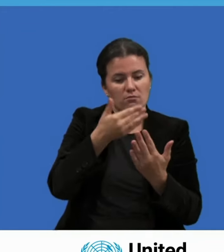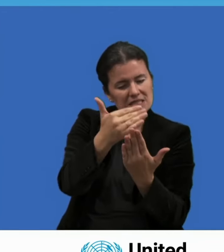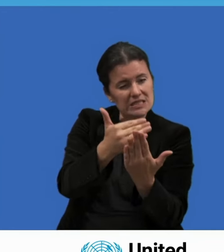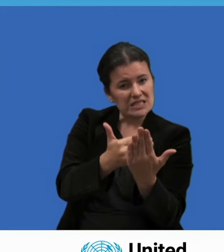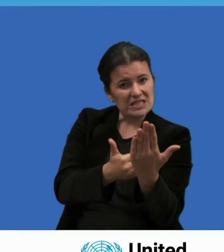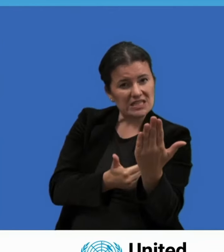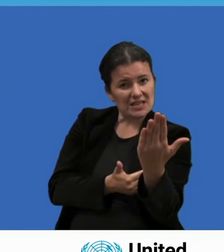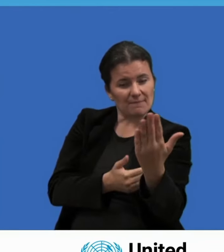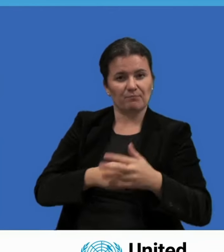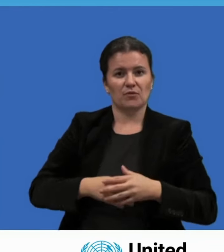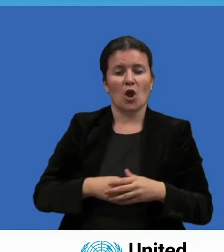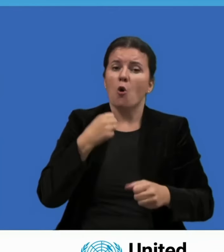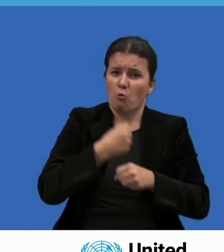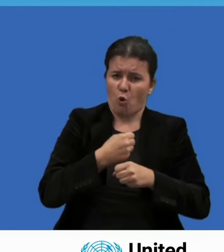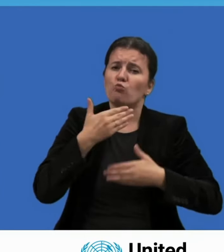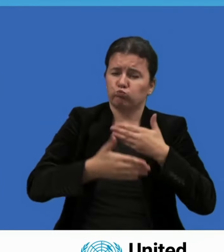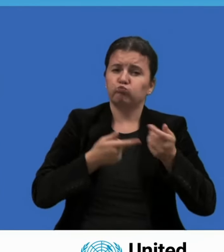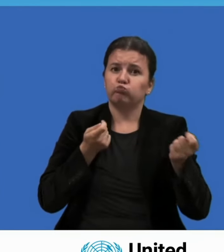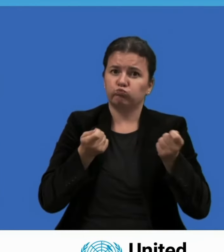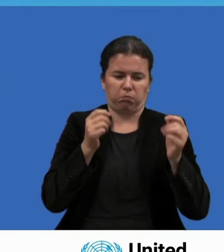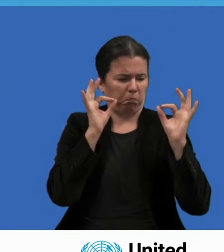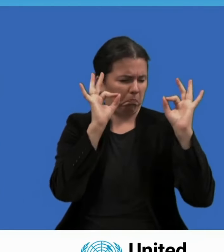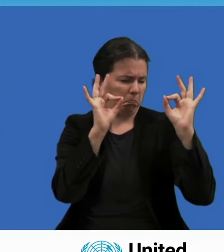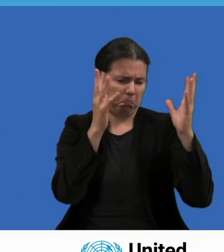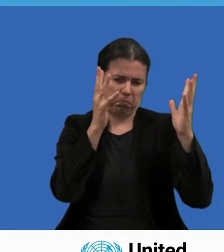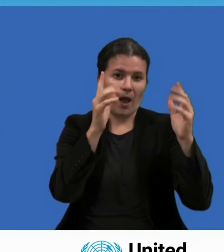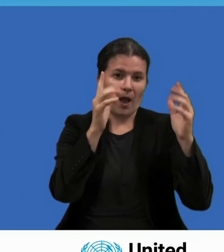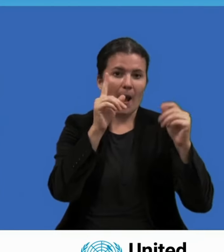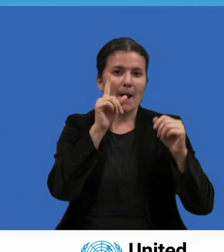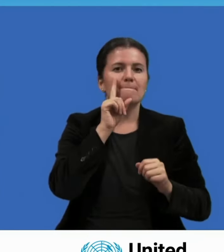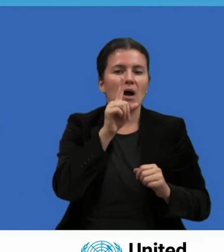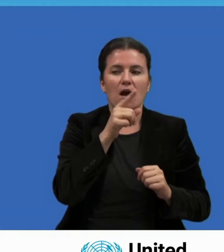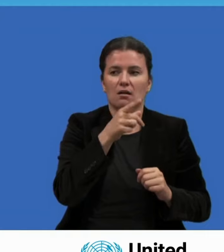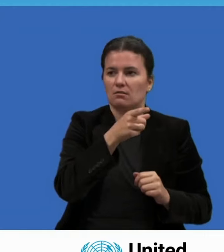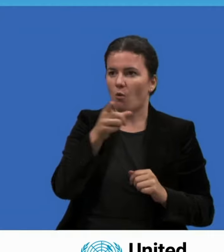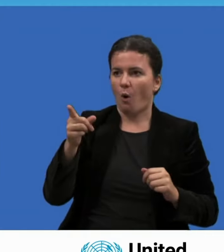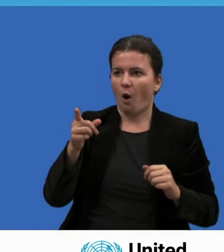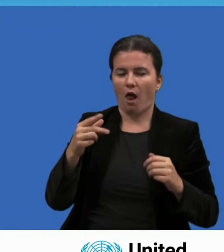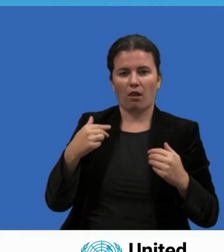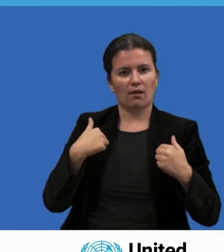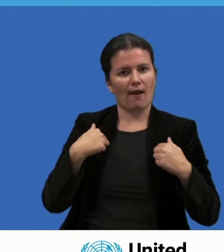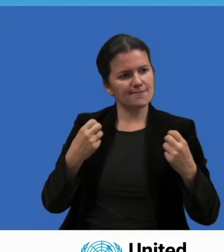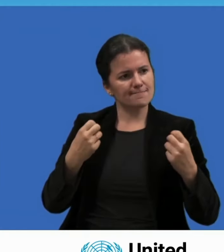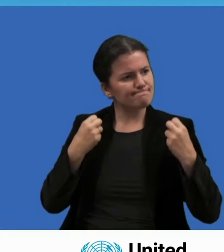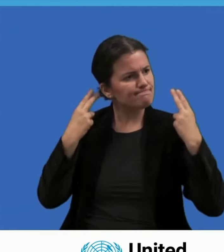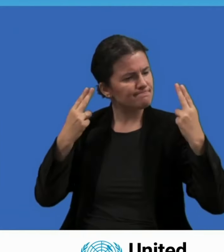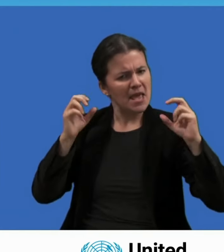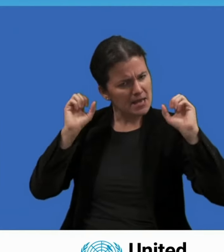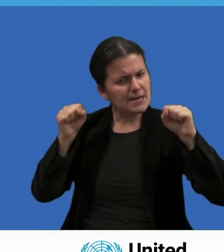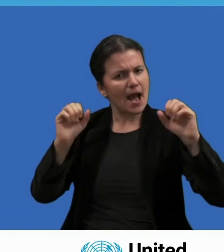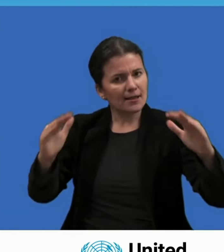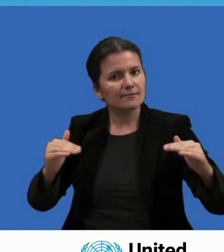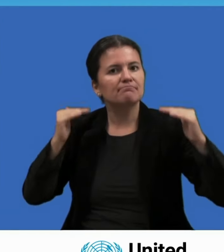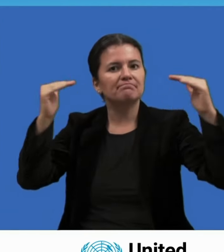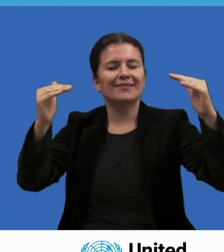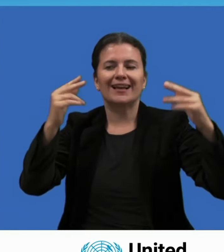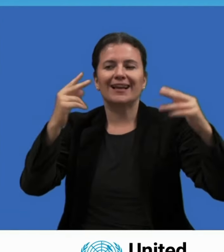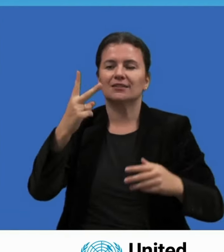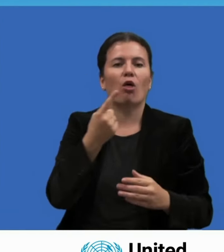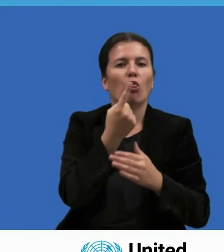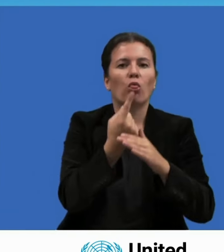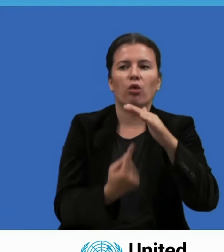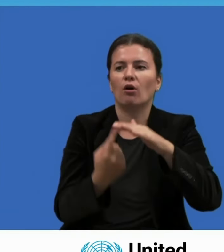falta ambição e ousadia. A crise da governança global requer transformações estruturais.